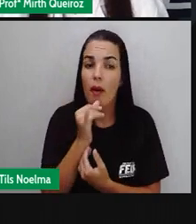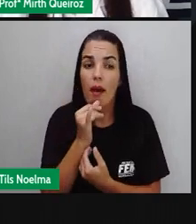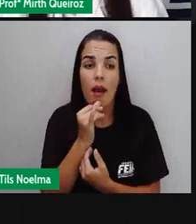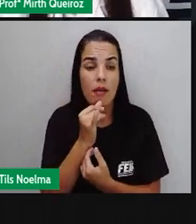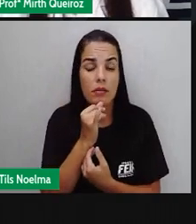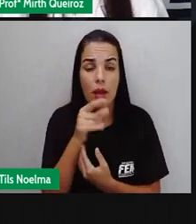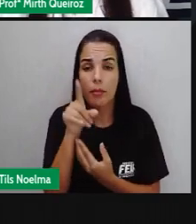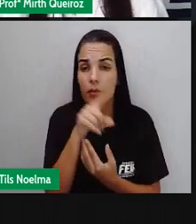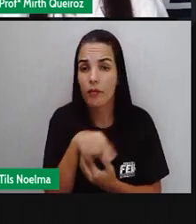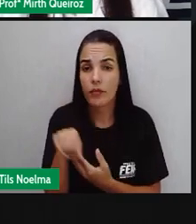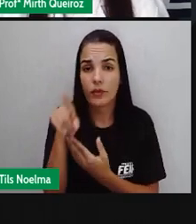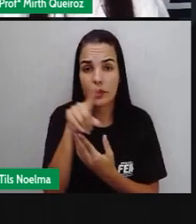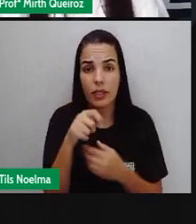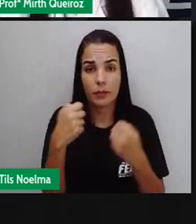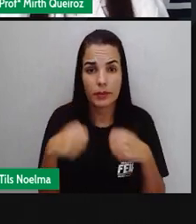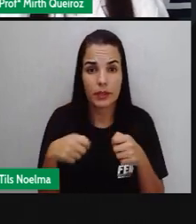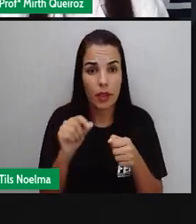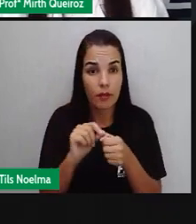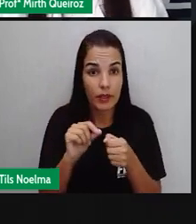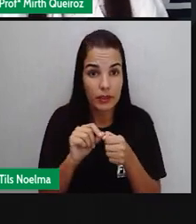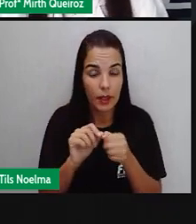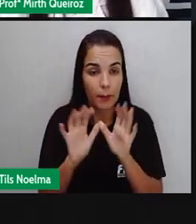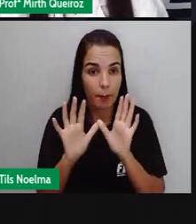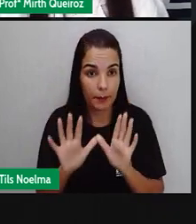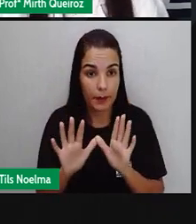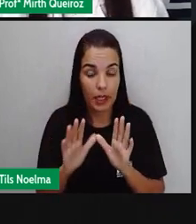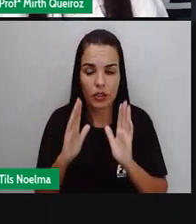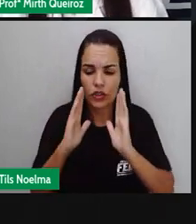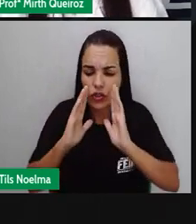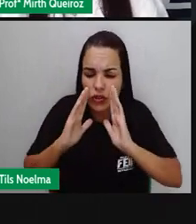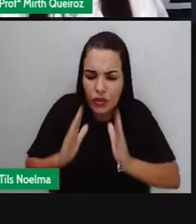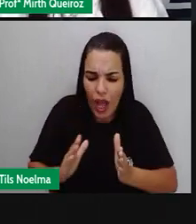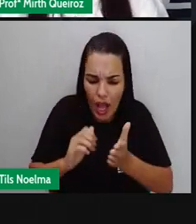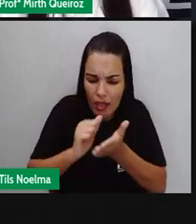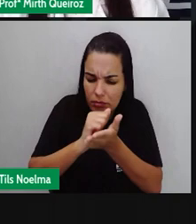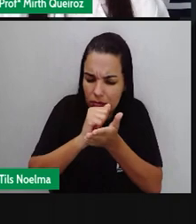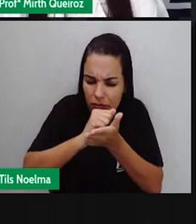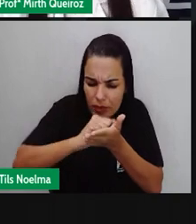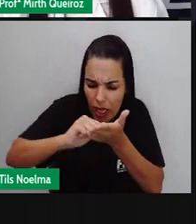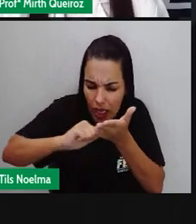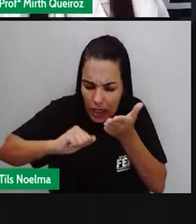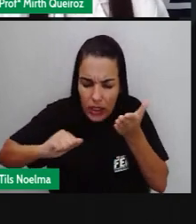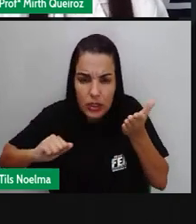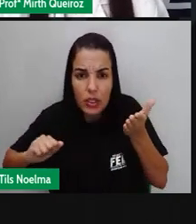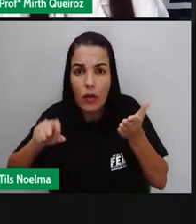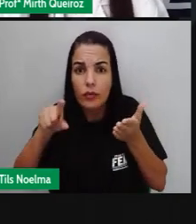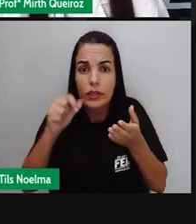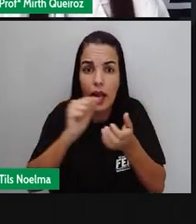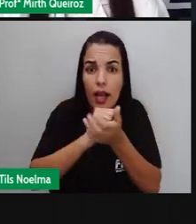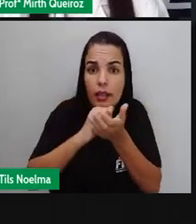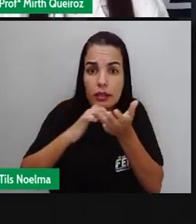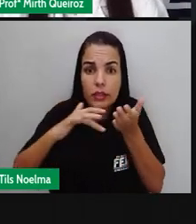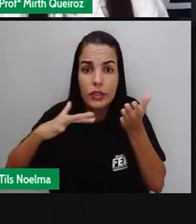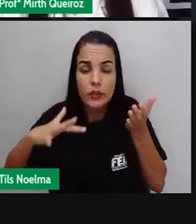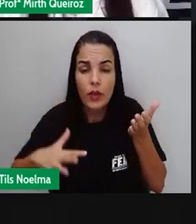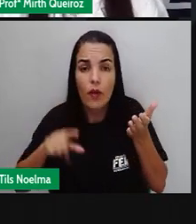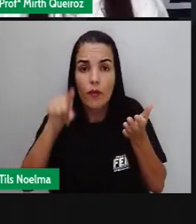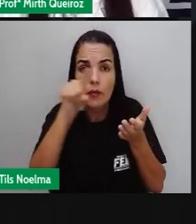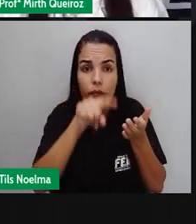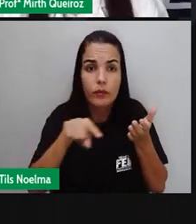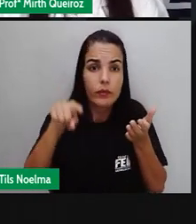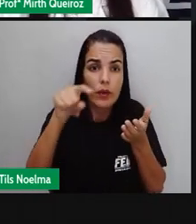que vocês deverão fazer. Sobre todo esse assunto que a gente estudou hoje, vocês vão construir um mapa